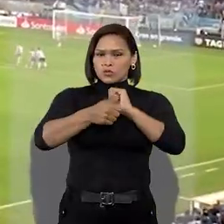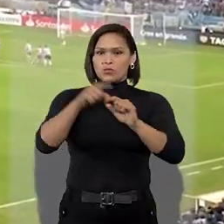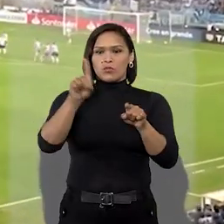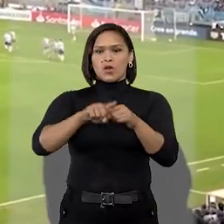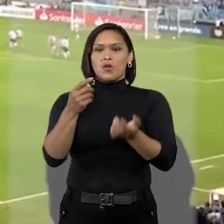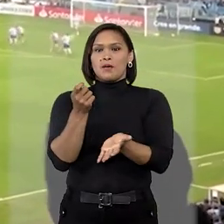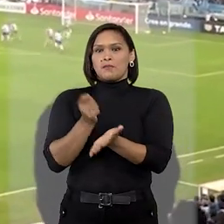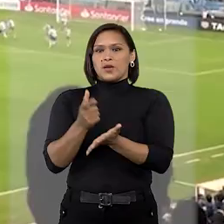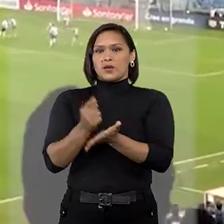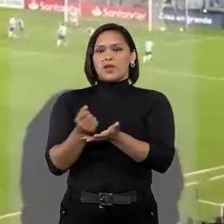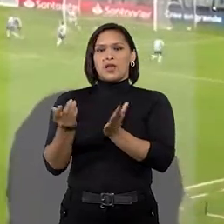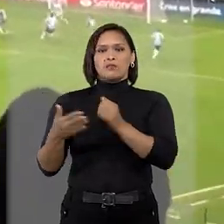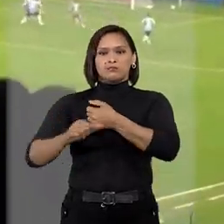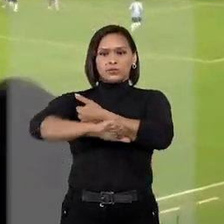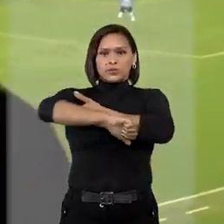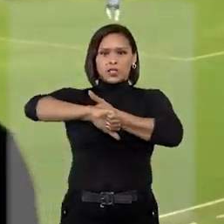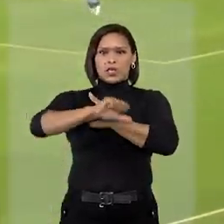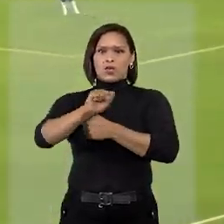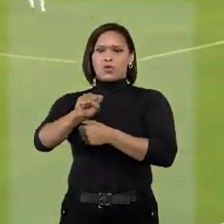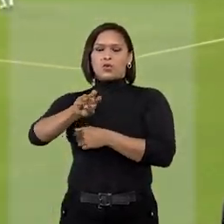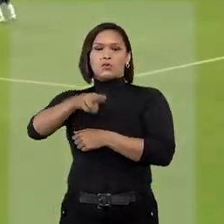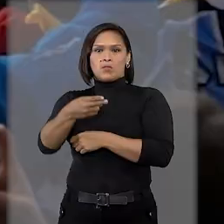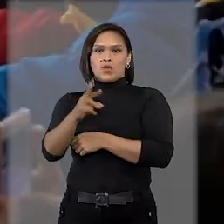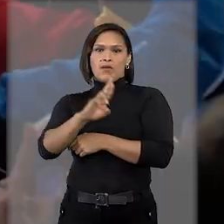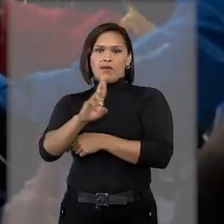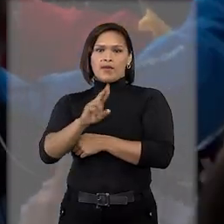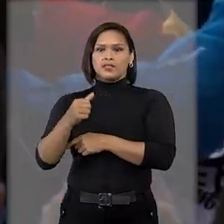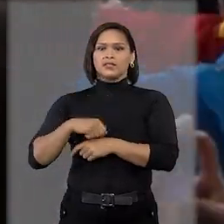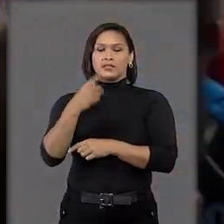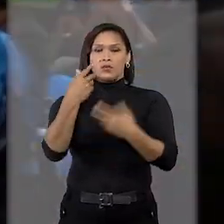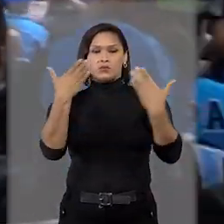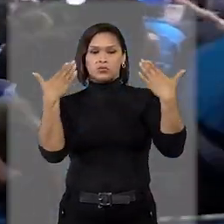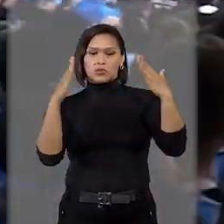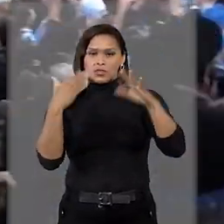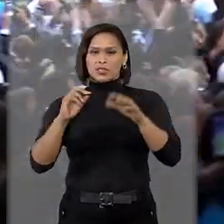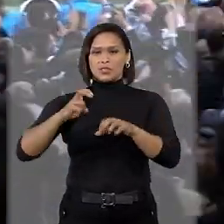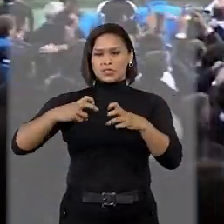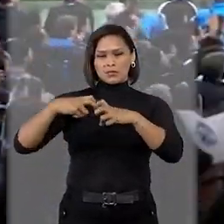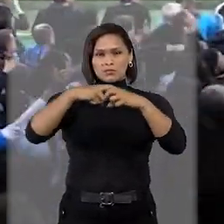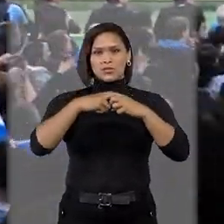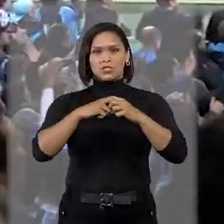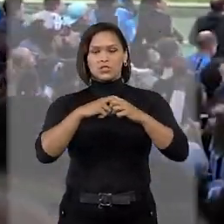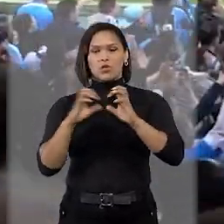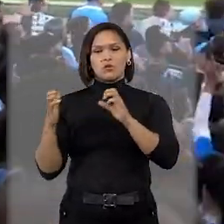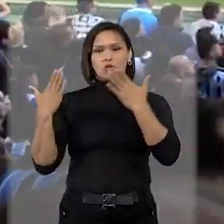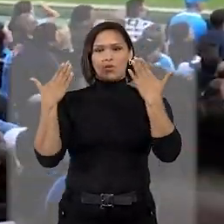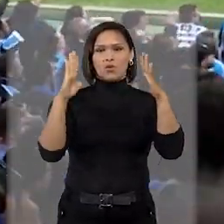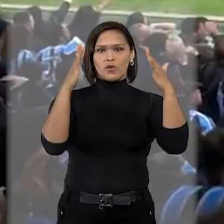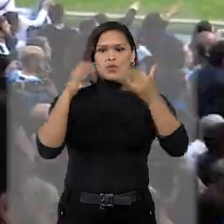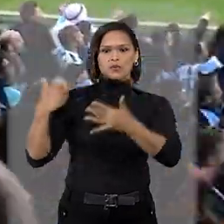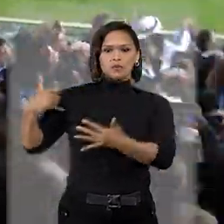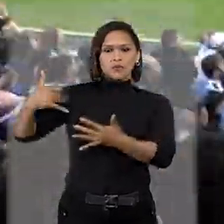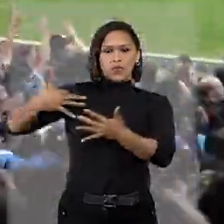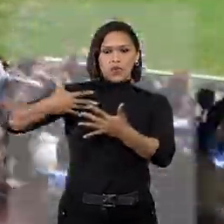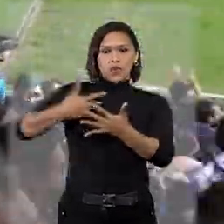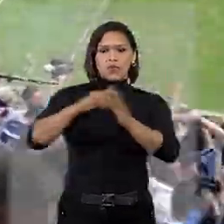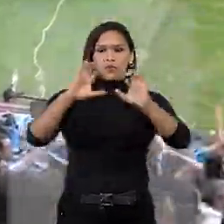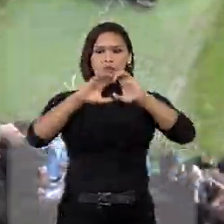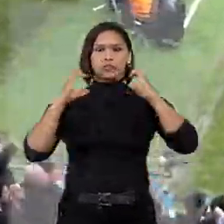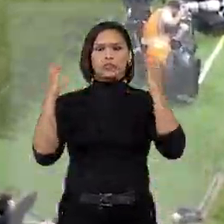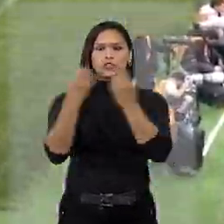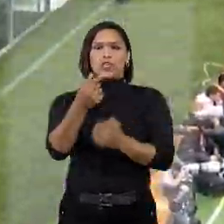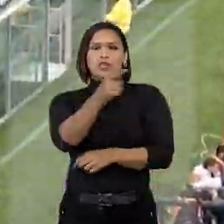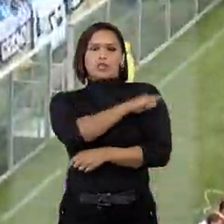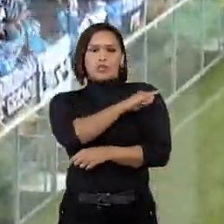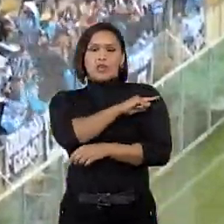a indenizar por danos morais em R$ 8 mil um torcedor que se machucou durante a comemoração da torcida em jogo na Arena do